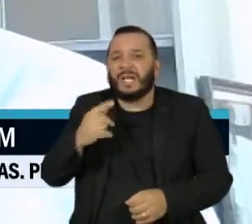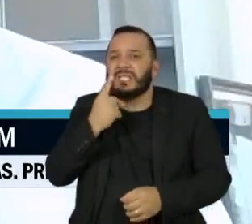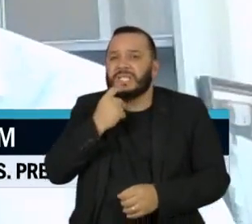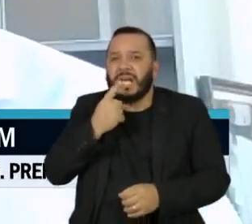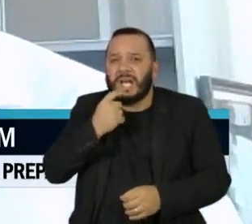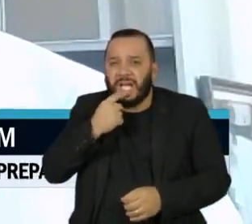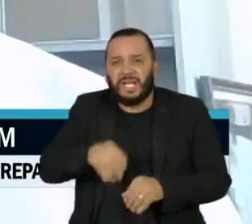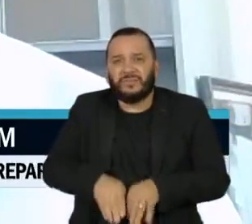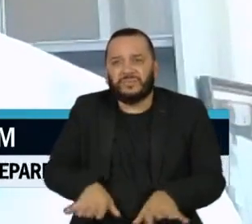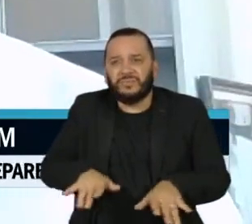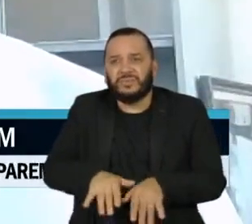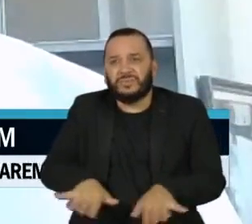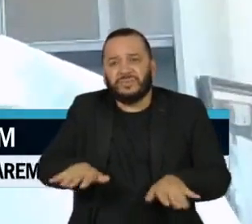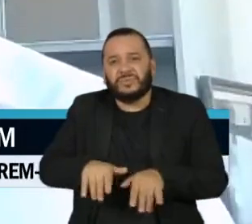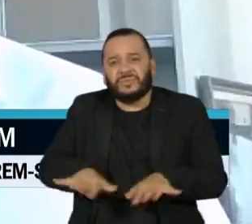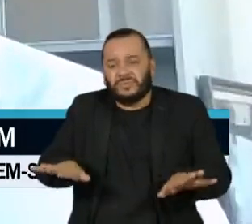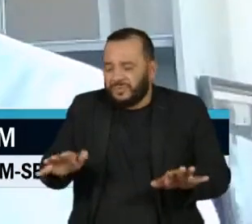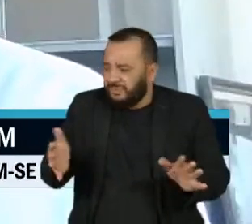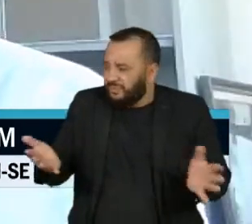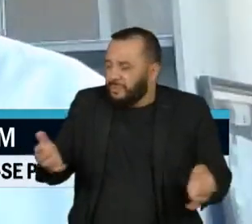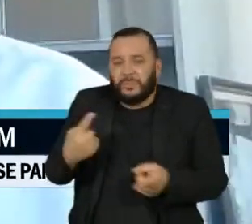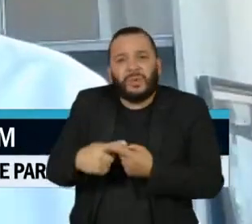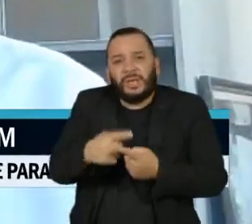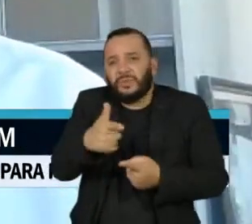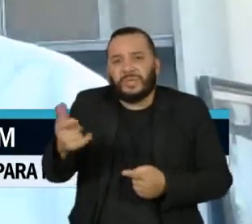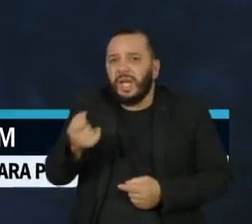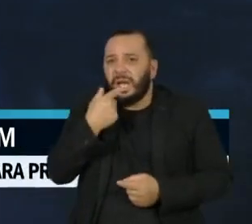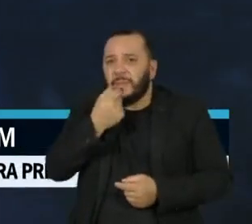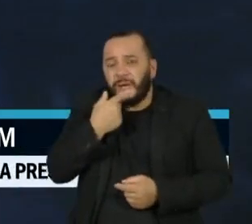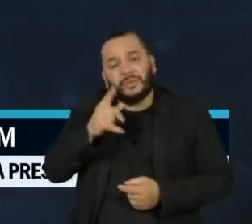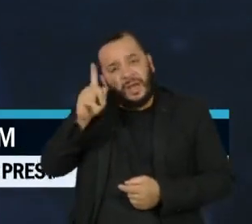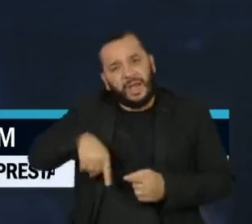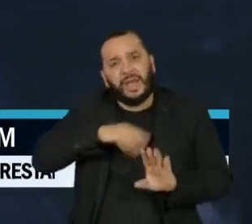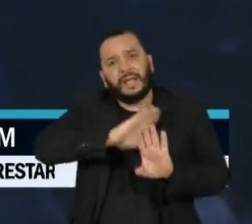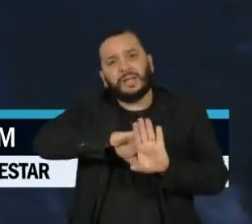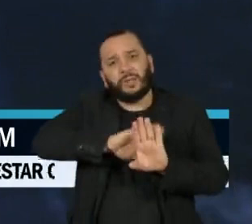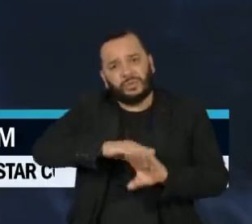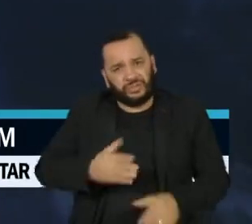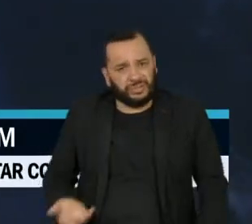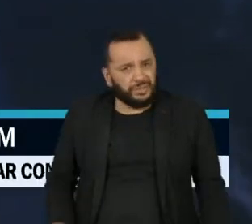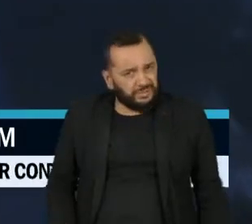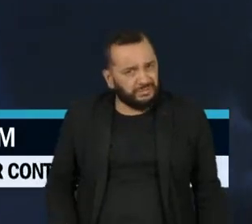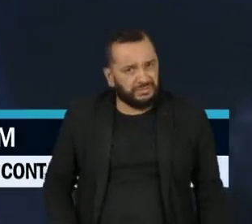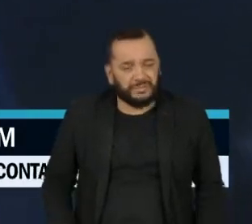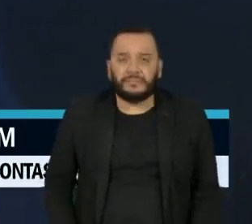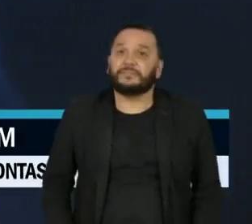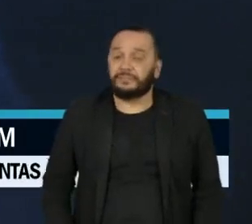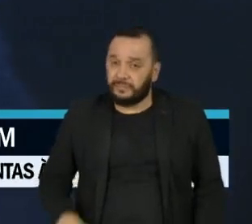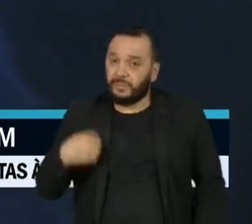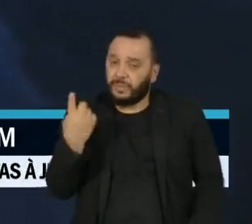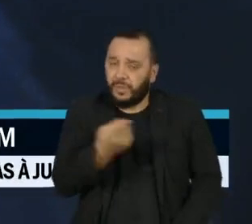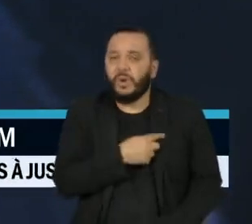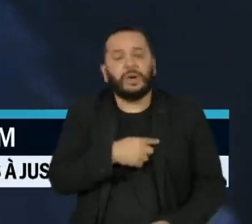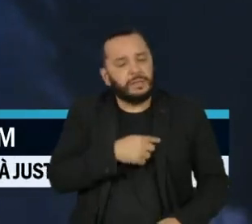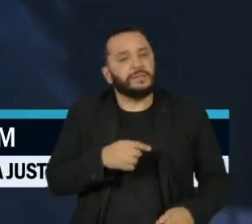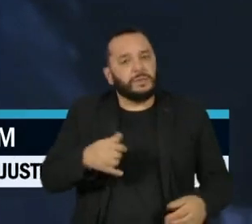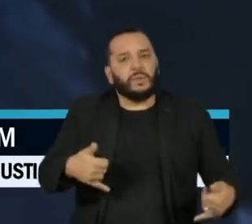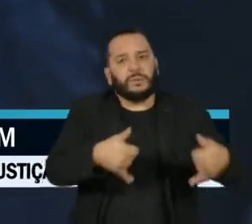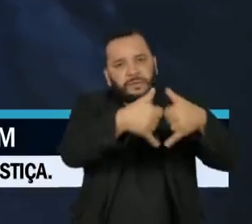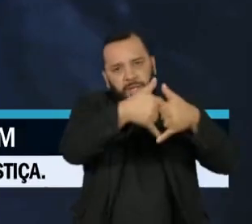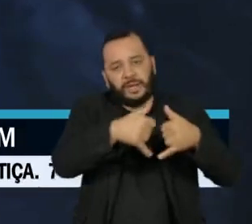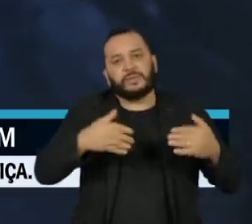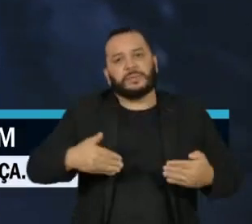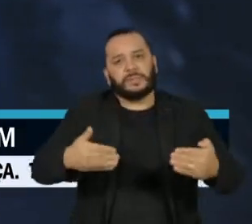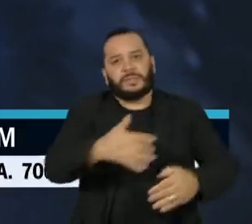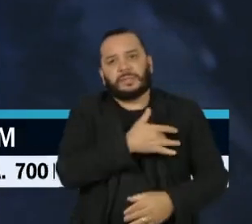uma questão ideológica, nós matamos nossas mulheres no Brasil. Entramos em contato com o Ministério da Saúde, que retornou por